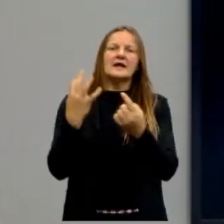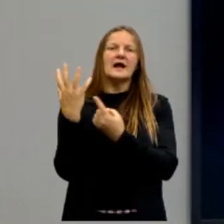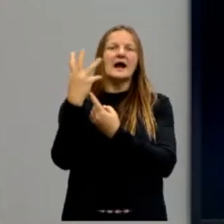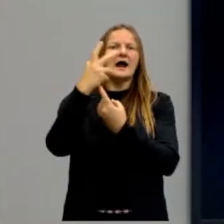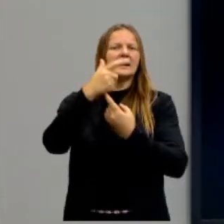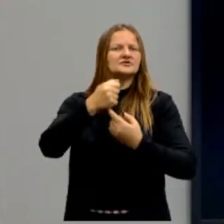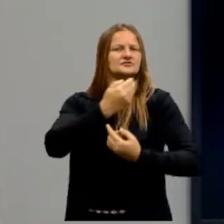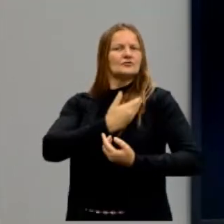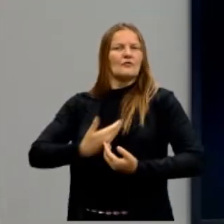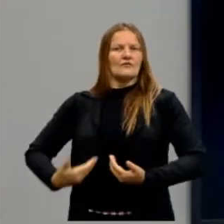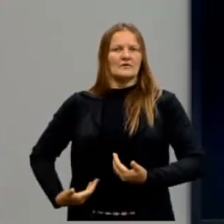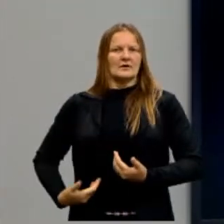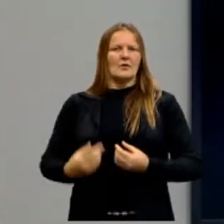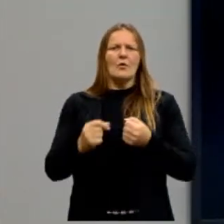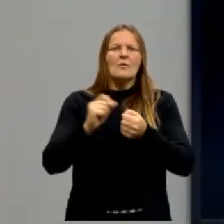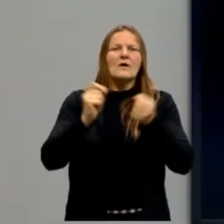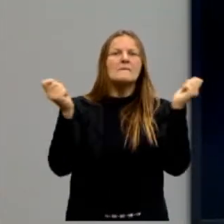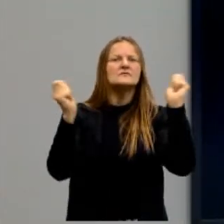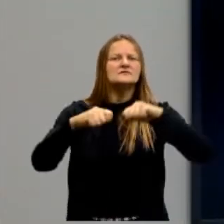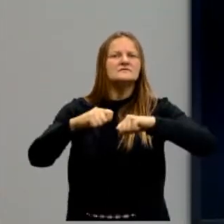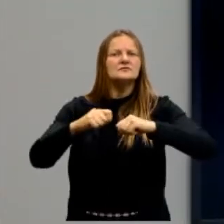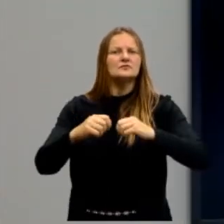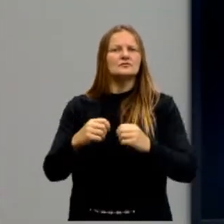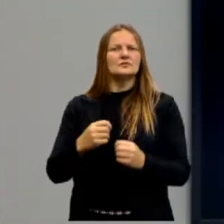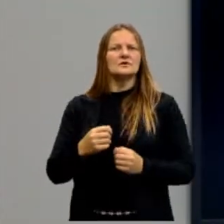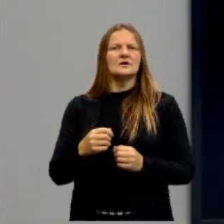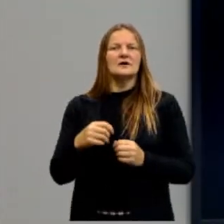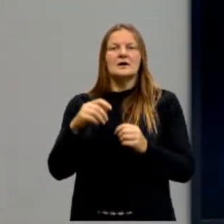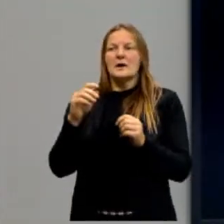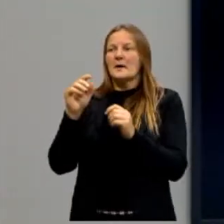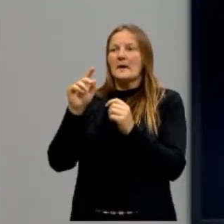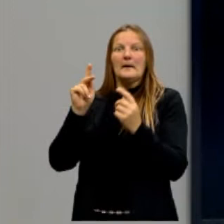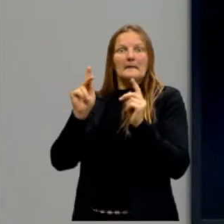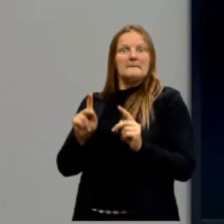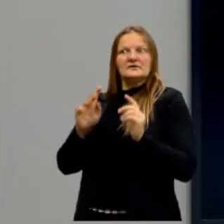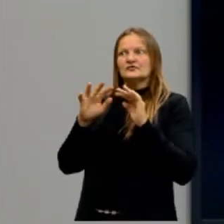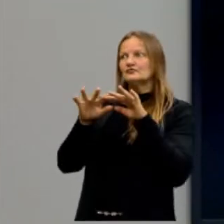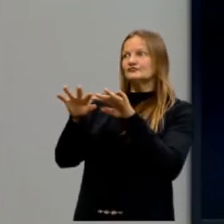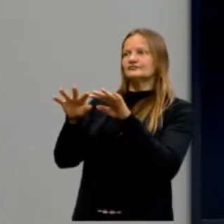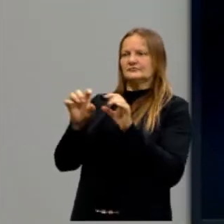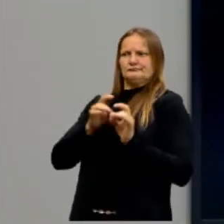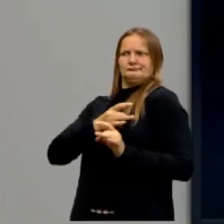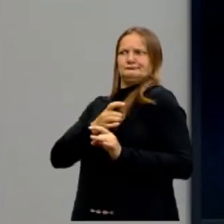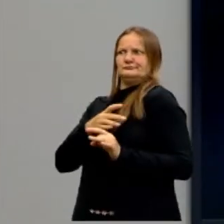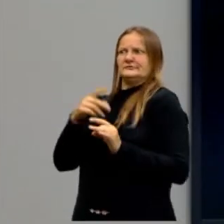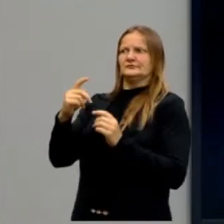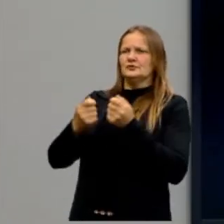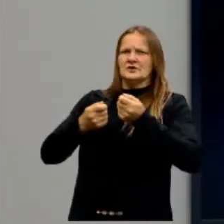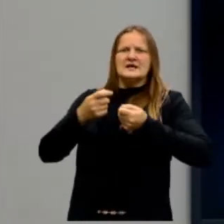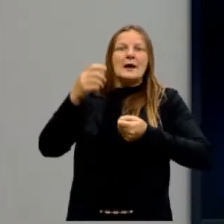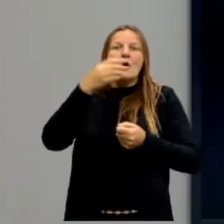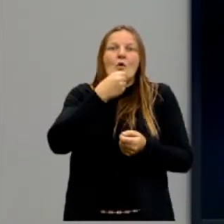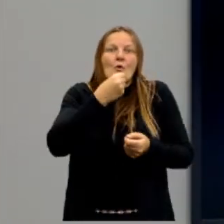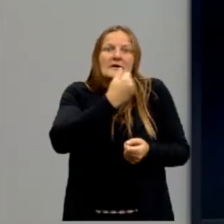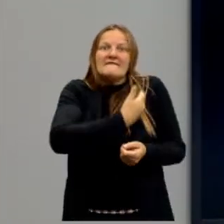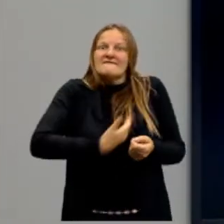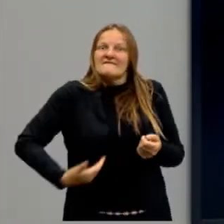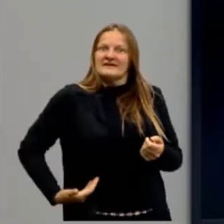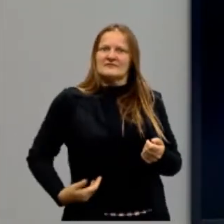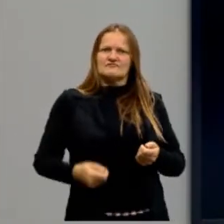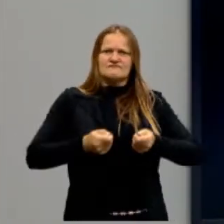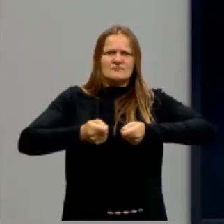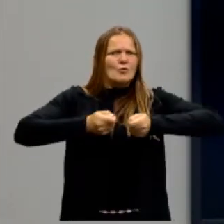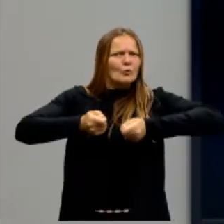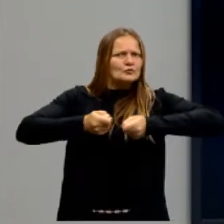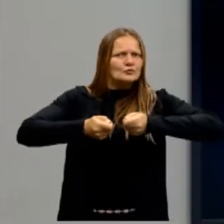governar que possibilitaria ao governante ser amado, mas também temido, mantendo assim um controle sobre a ordem social. Dois